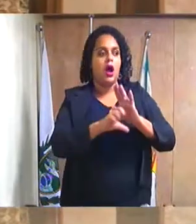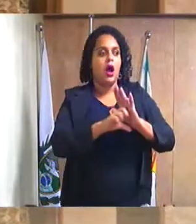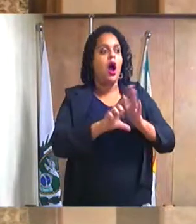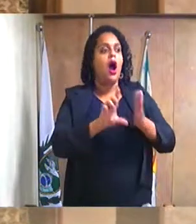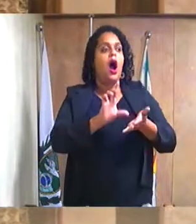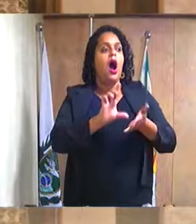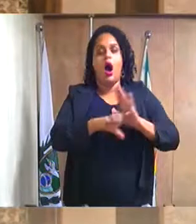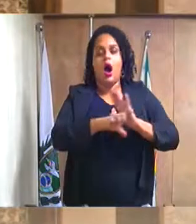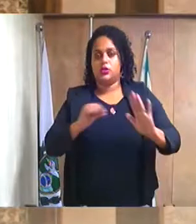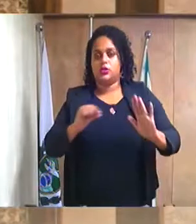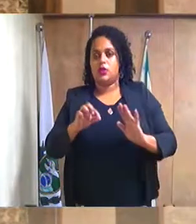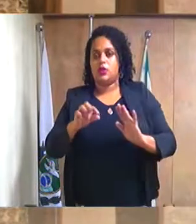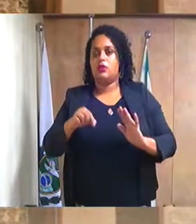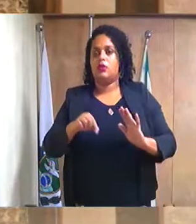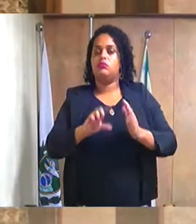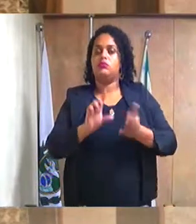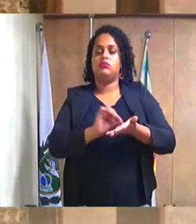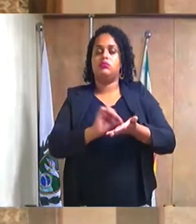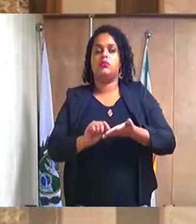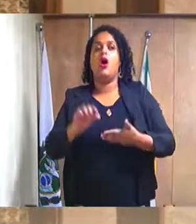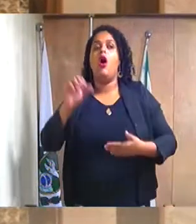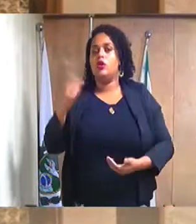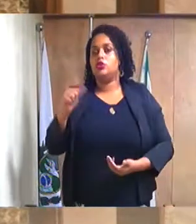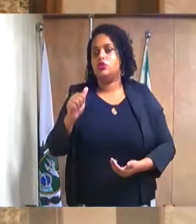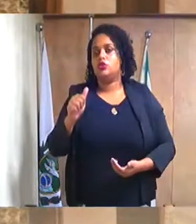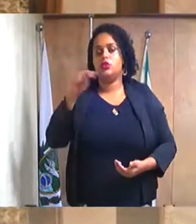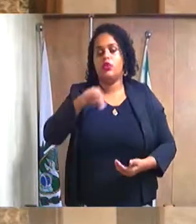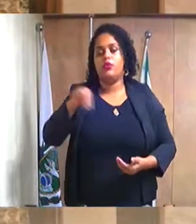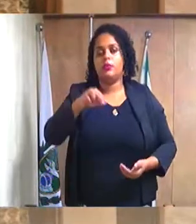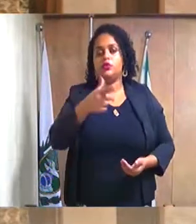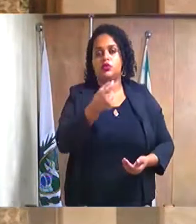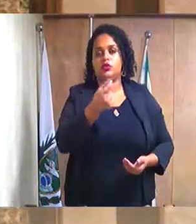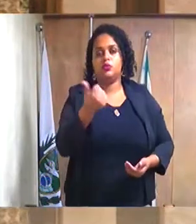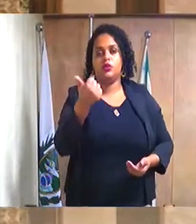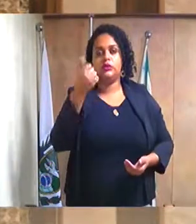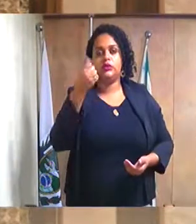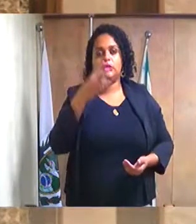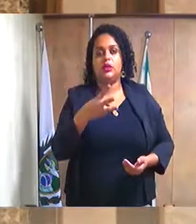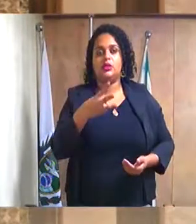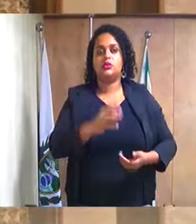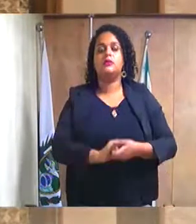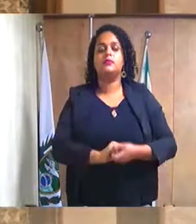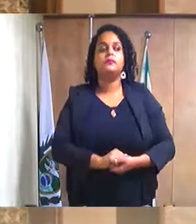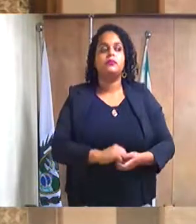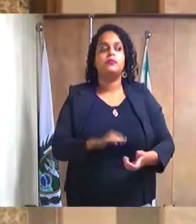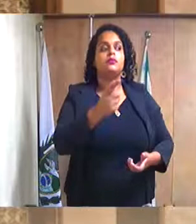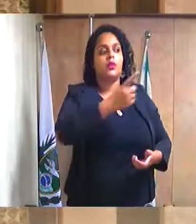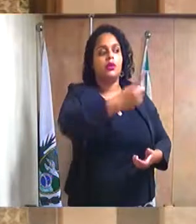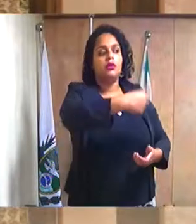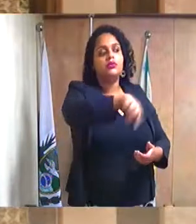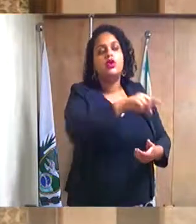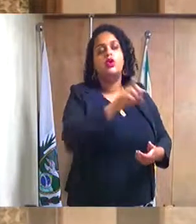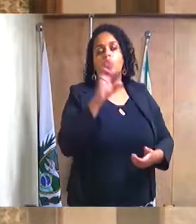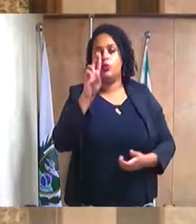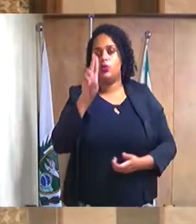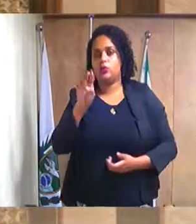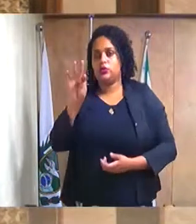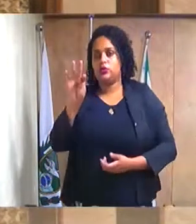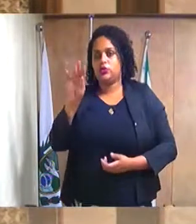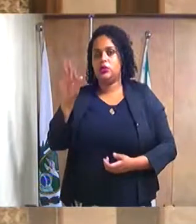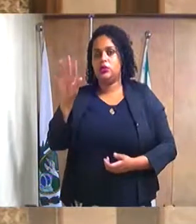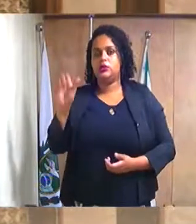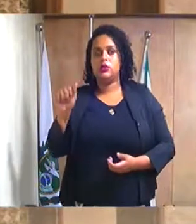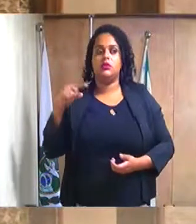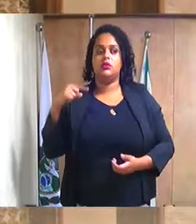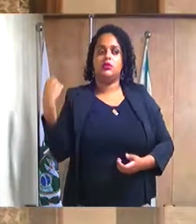.578, de 11 de novembro de 2013, que dispõe sobre a concessão de títulos de utilidade pública, a fim de registrar que o